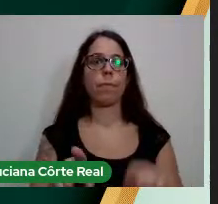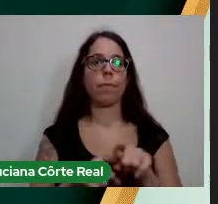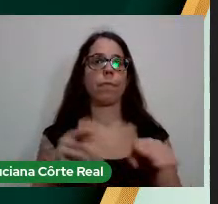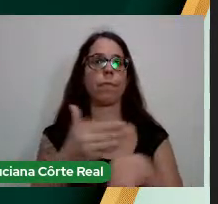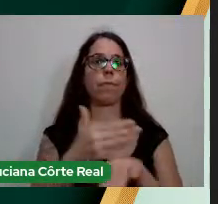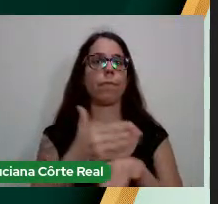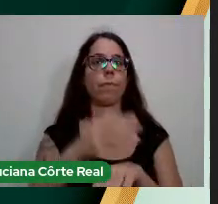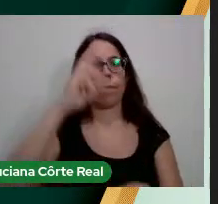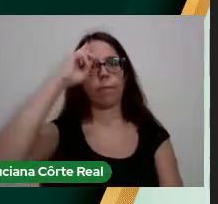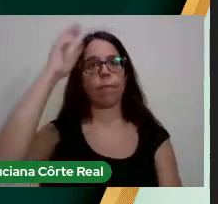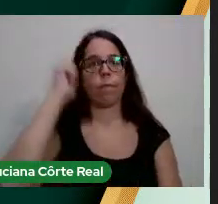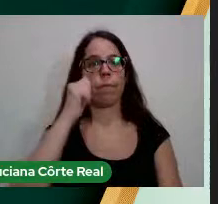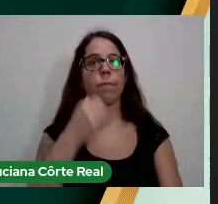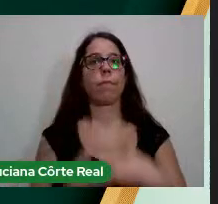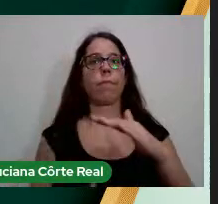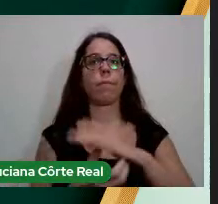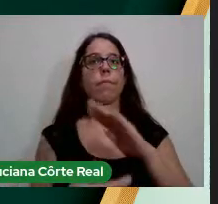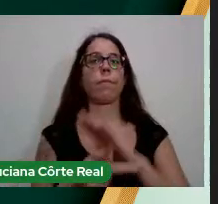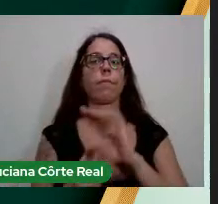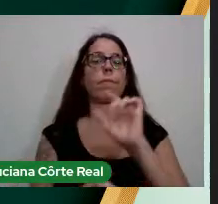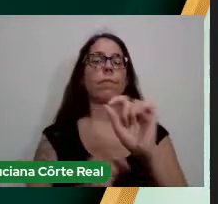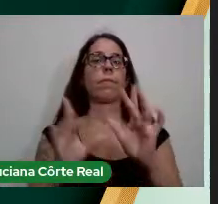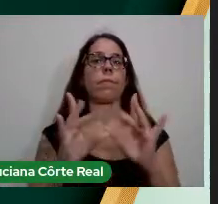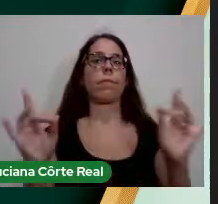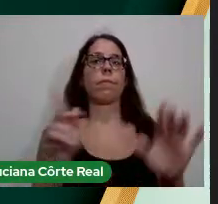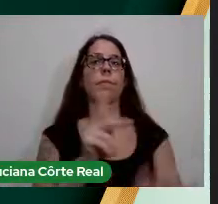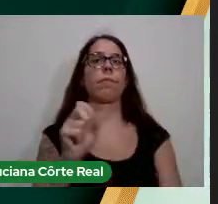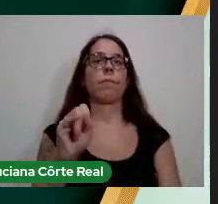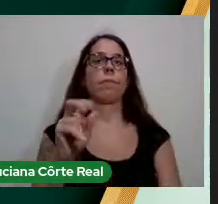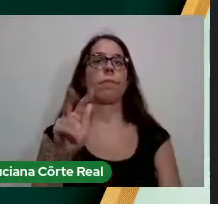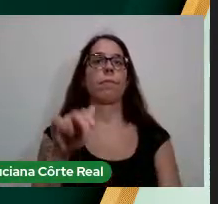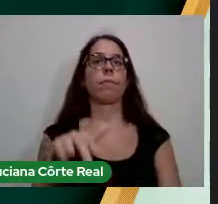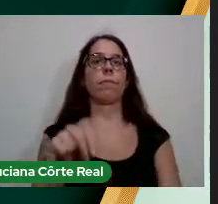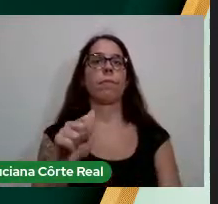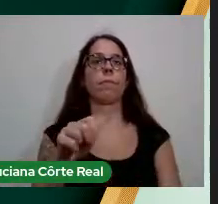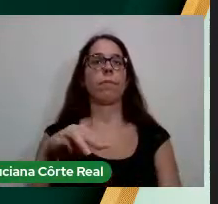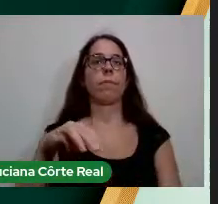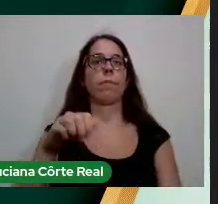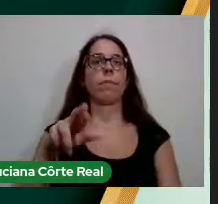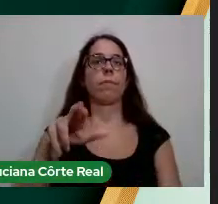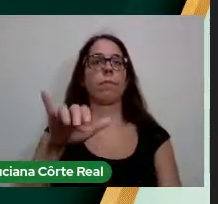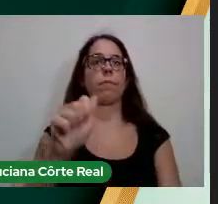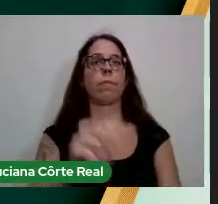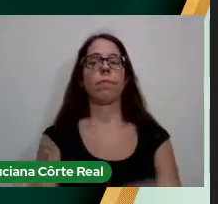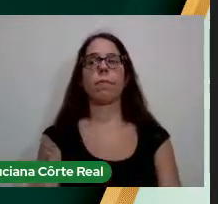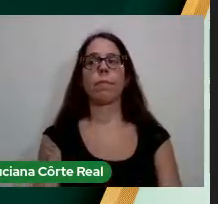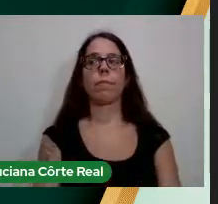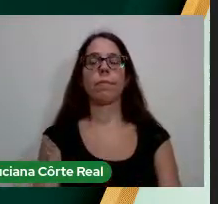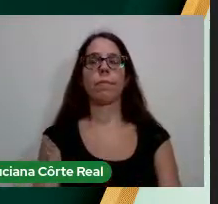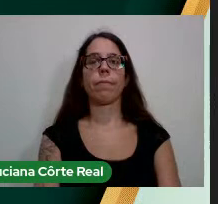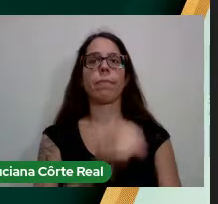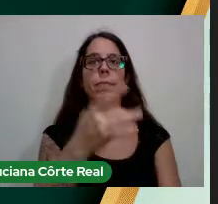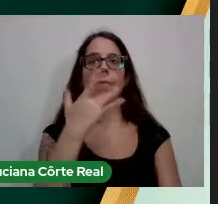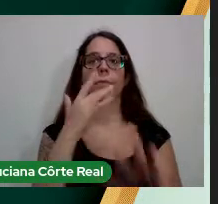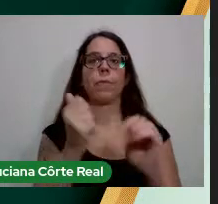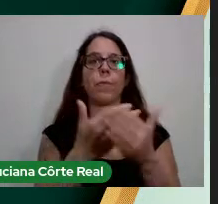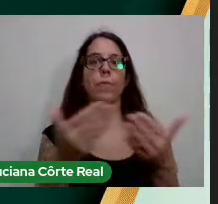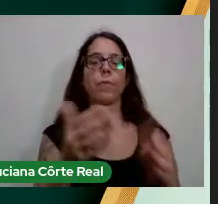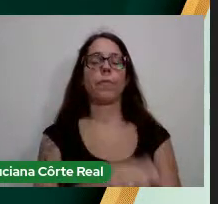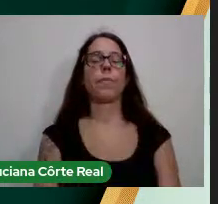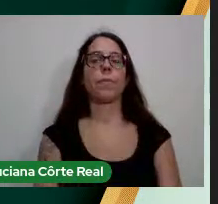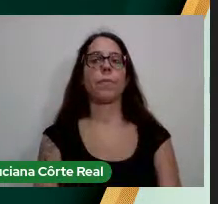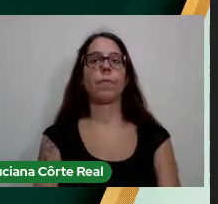senhora diretora do Campo de Aguarão, professora Silvana Maria Glitch. Boa tarde a todos,